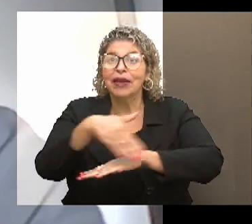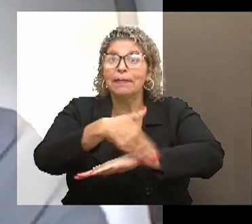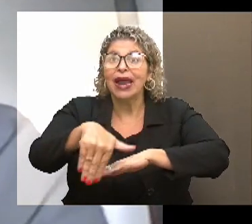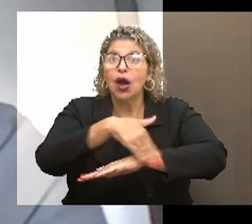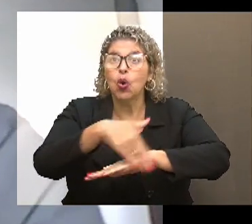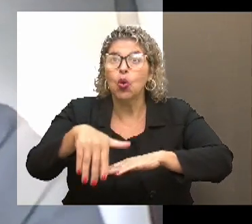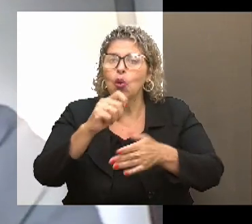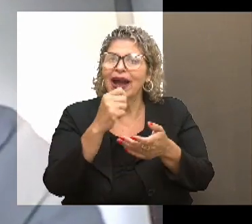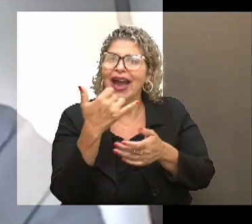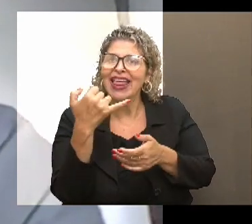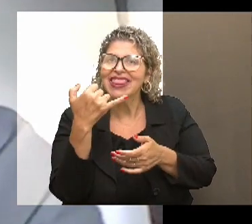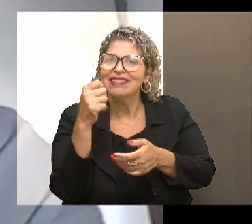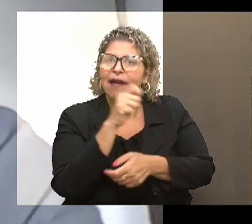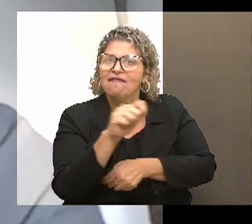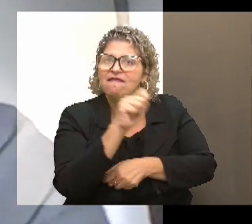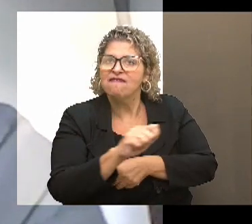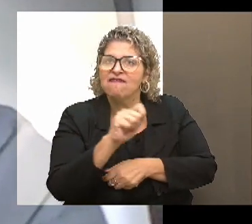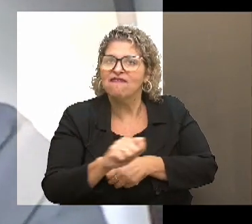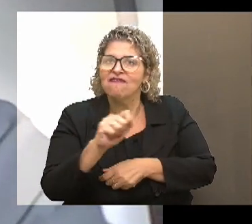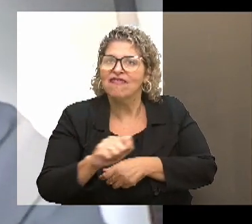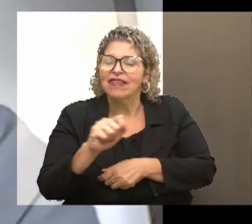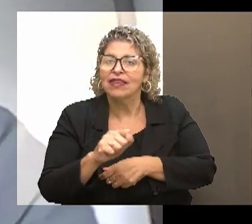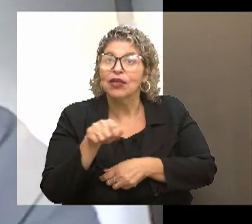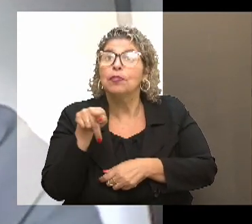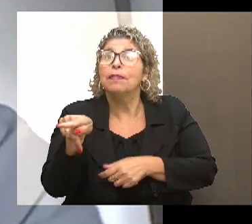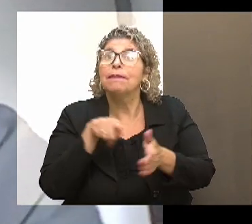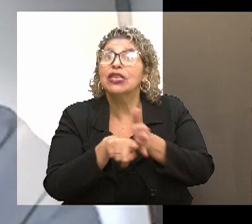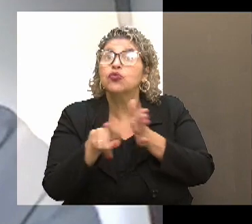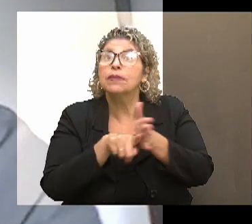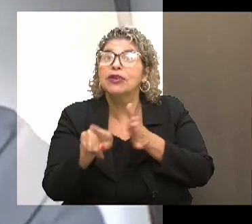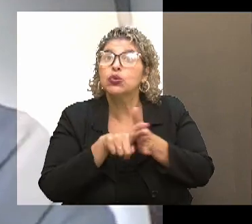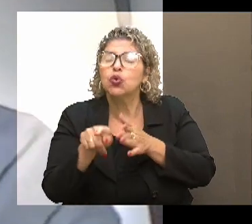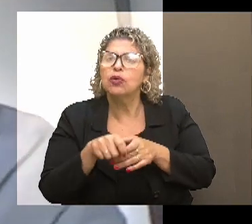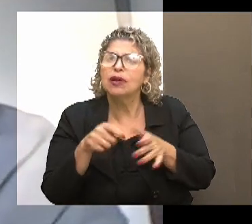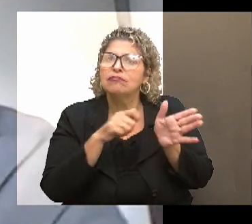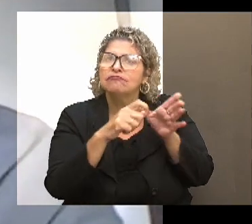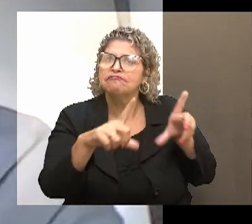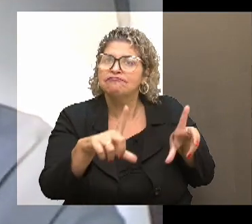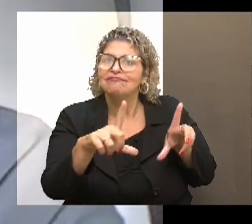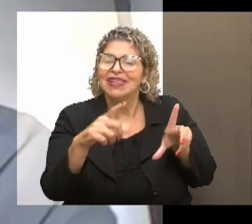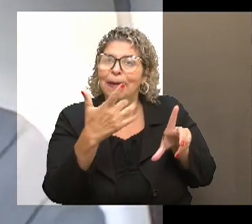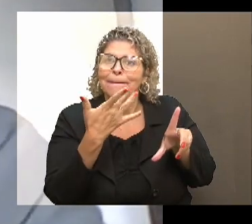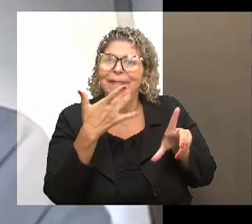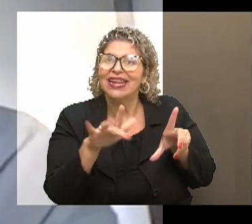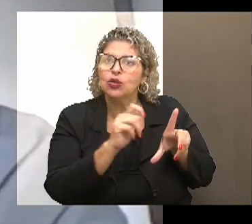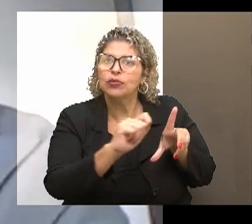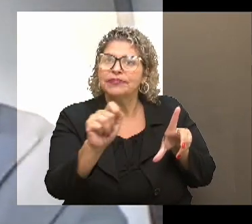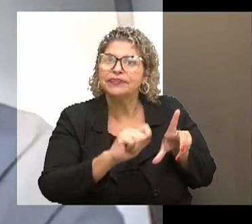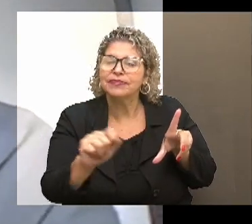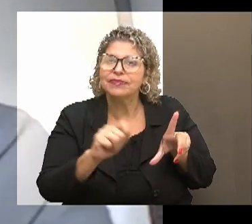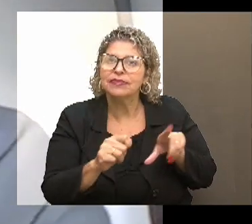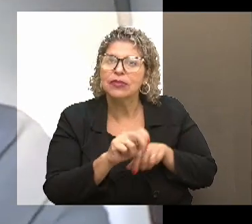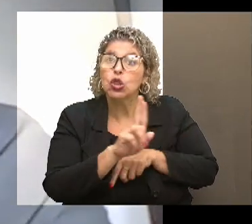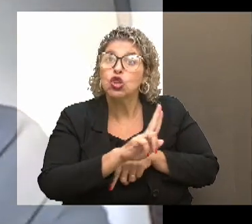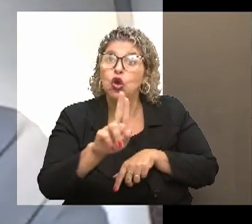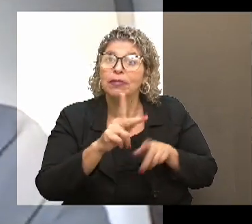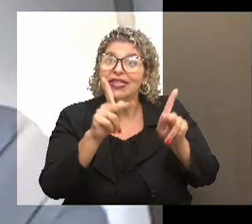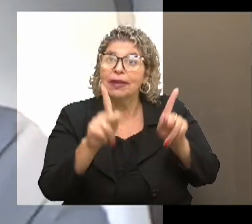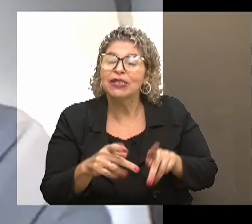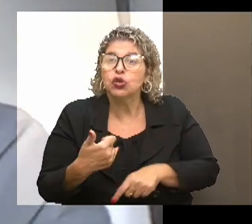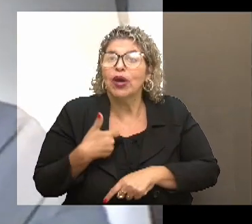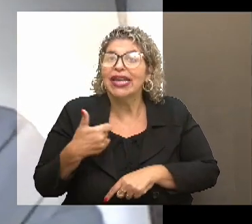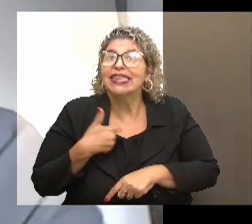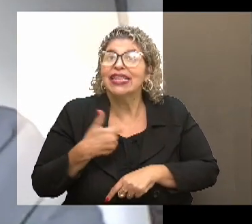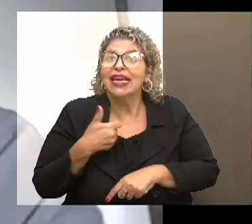junto de um canetão desses de quadro branco mesmo, e fui de pessoa em pessoa, e o quadro no post do Facebook, esqueci de contar, tinha o nome da pessoa, a